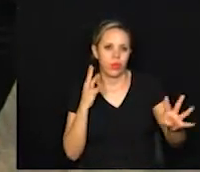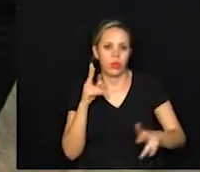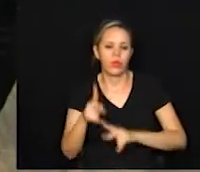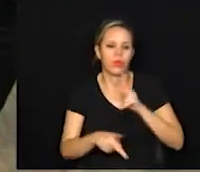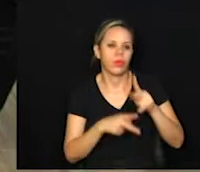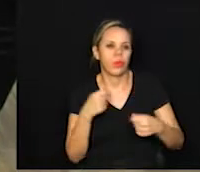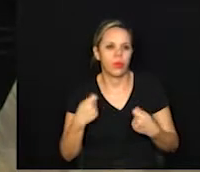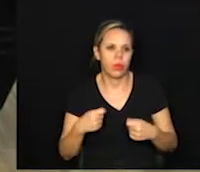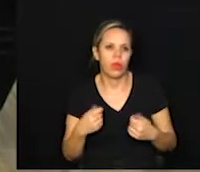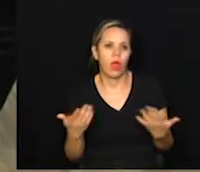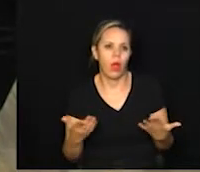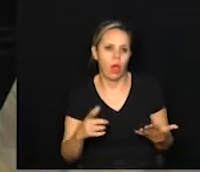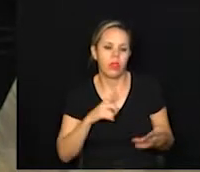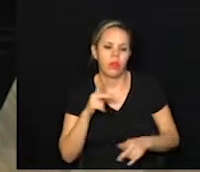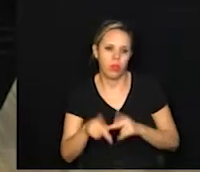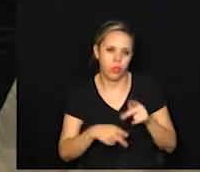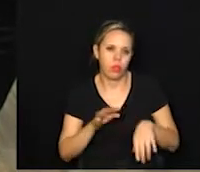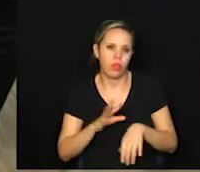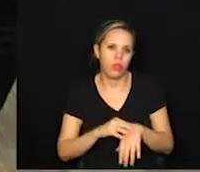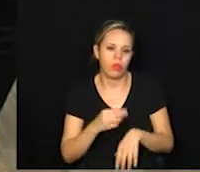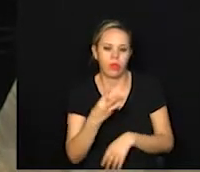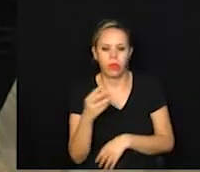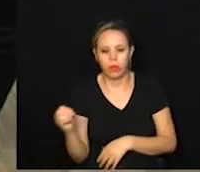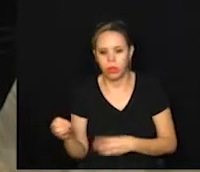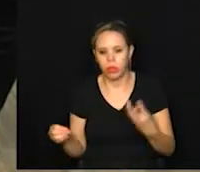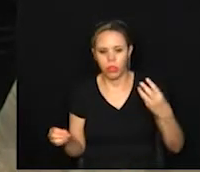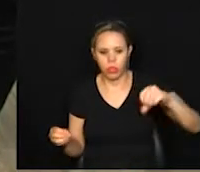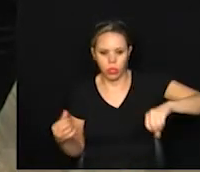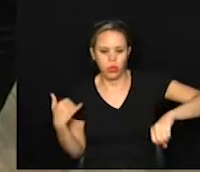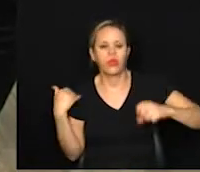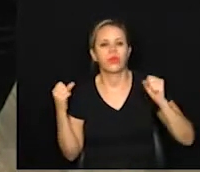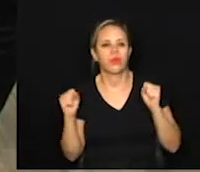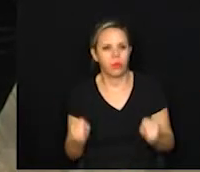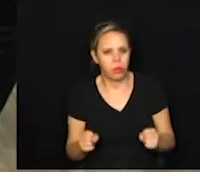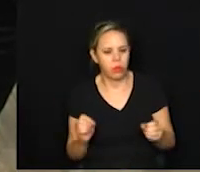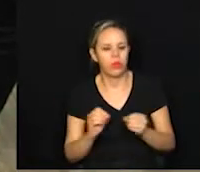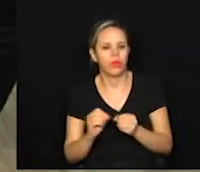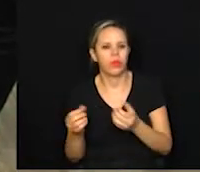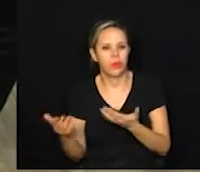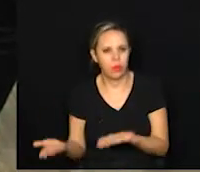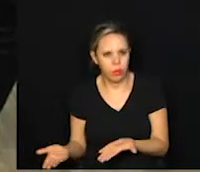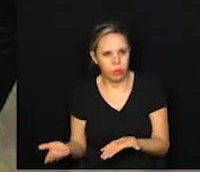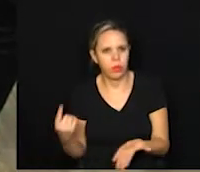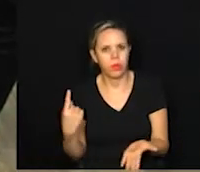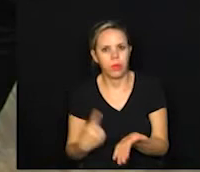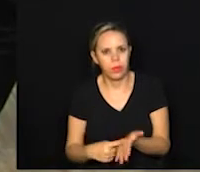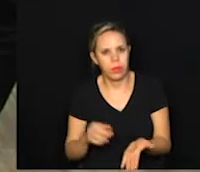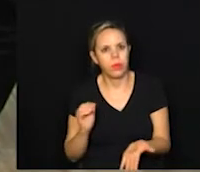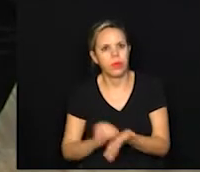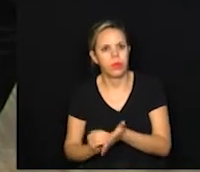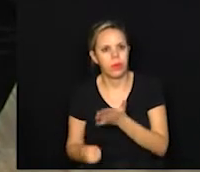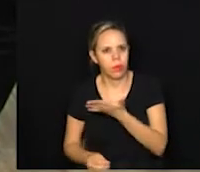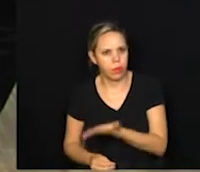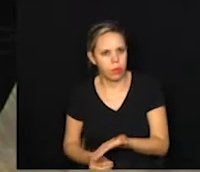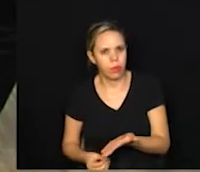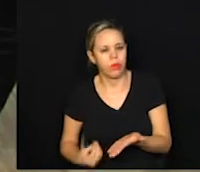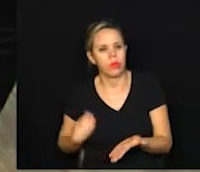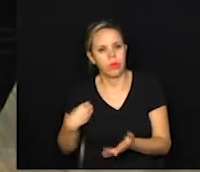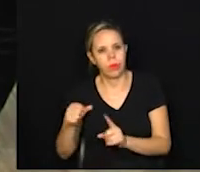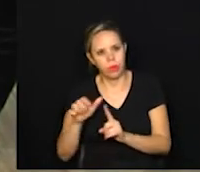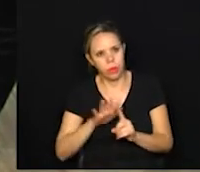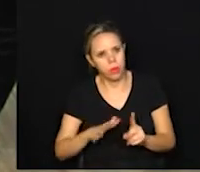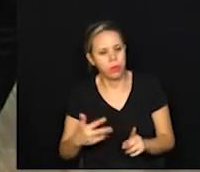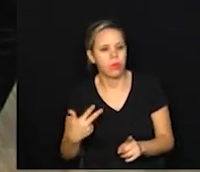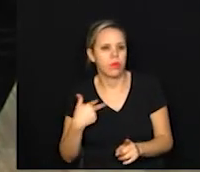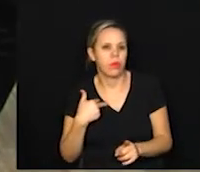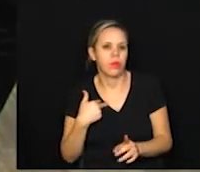que têm comorbidades de 30 a 39 anos podem fazer este agendamento. A gente vive em sociedade e